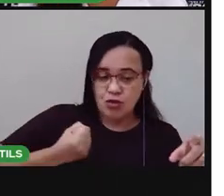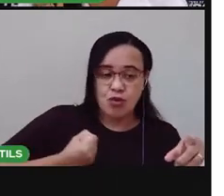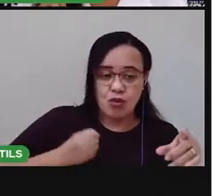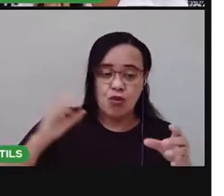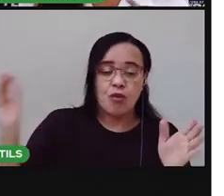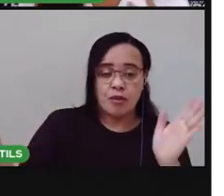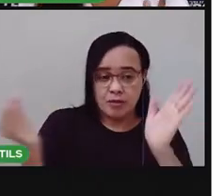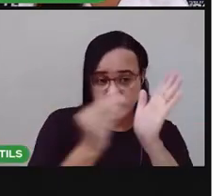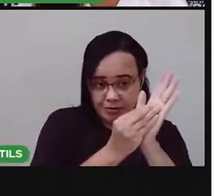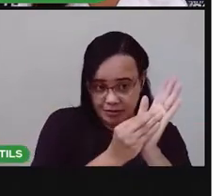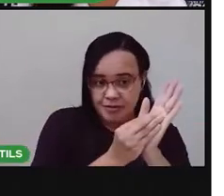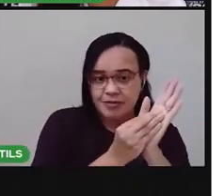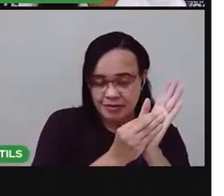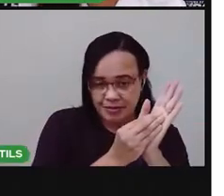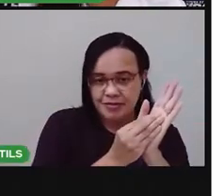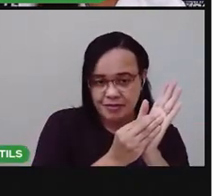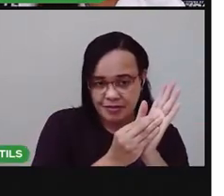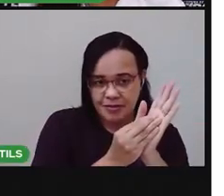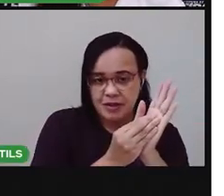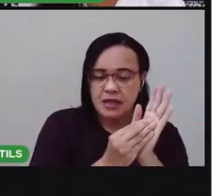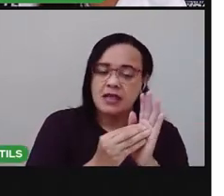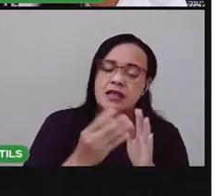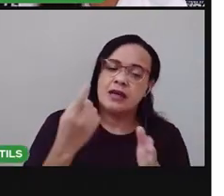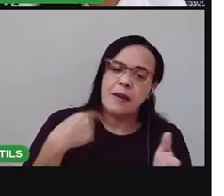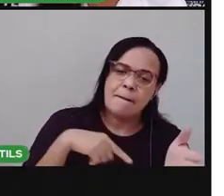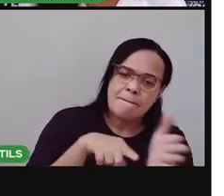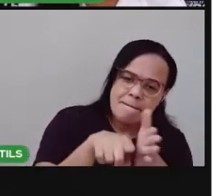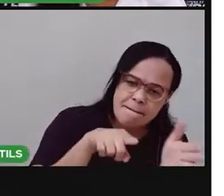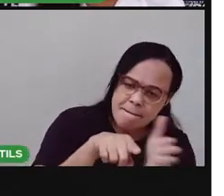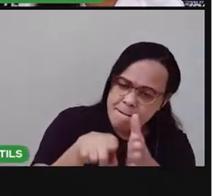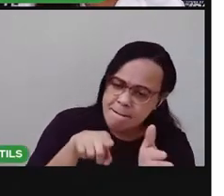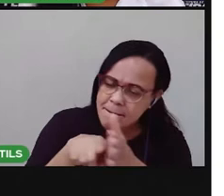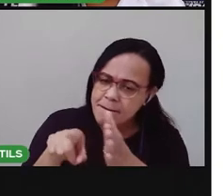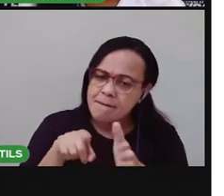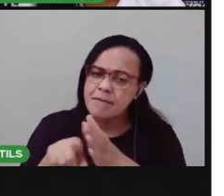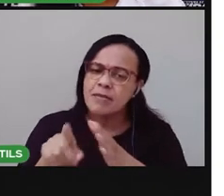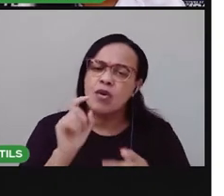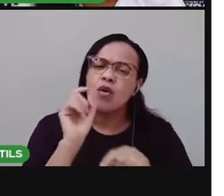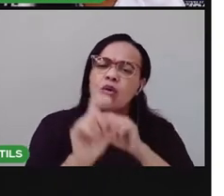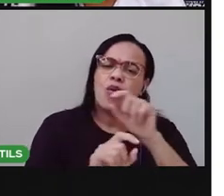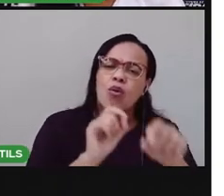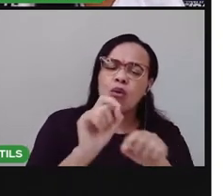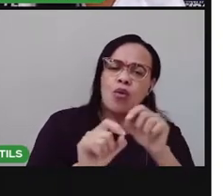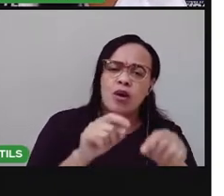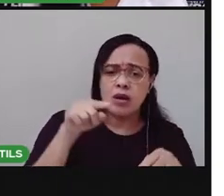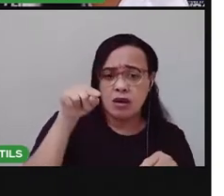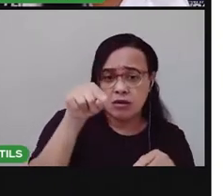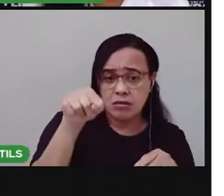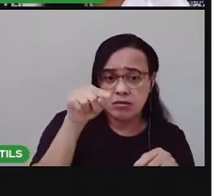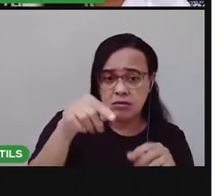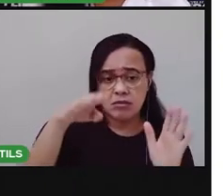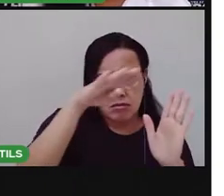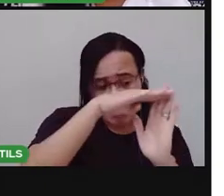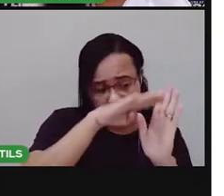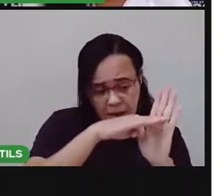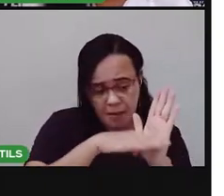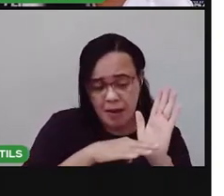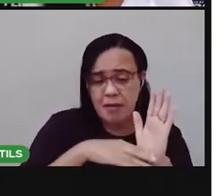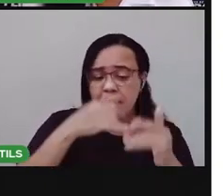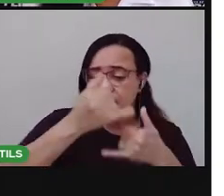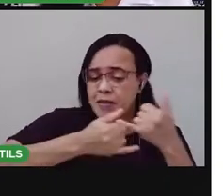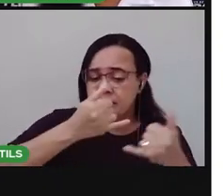também, te questionando, te perguntando como é que tá a organização desses seus brinquedos.